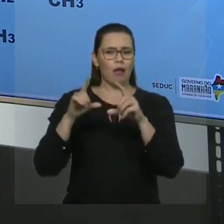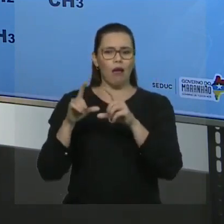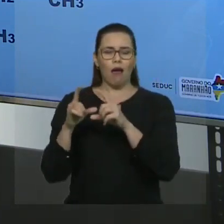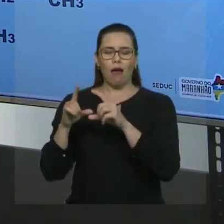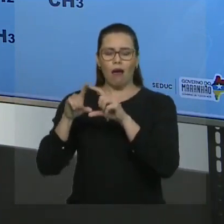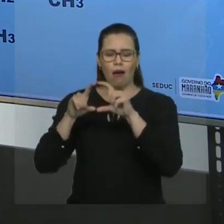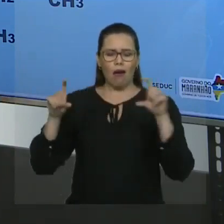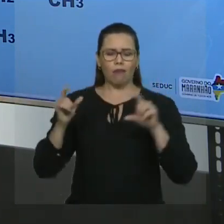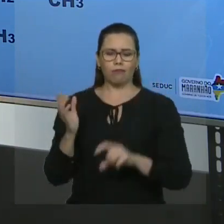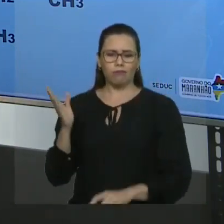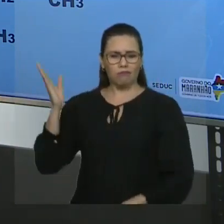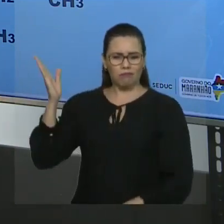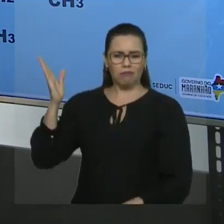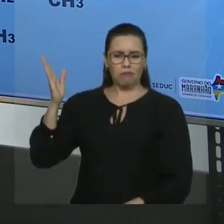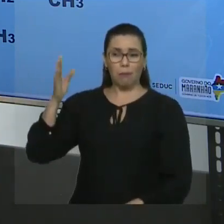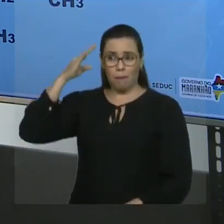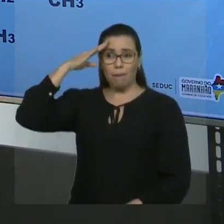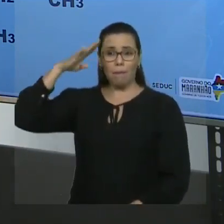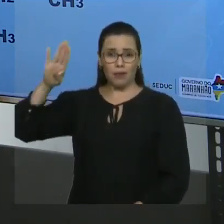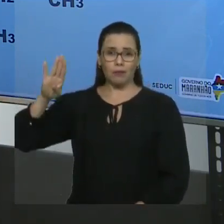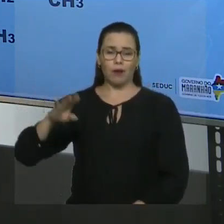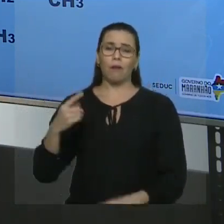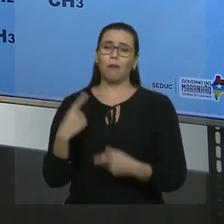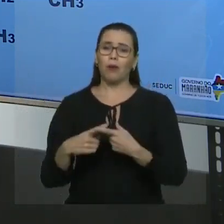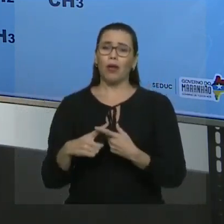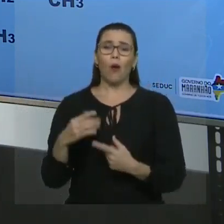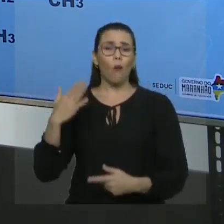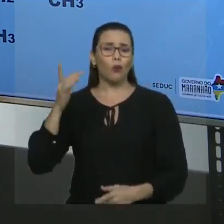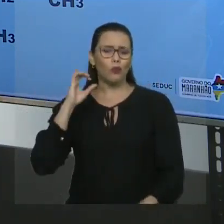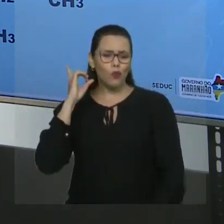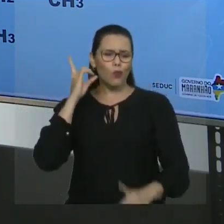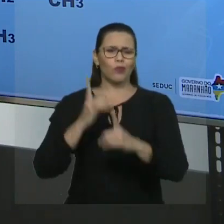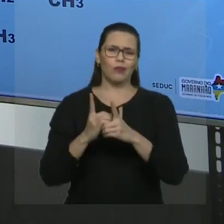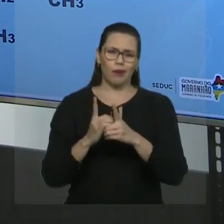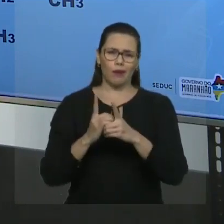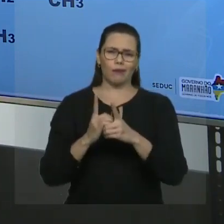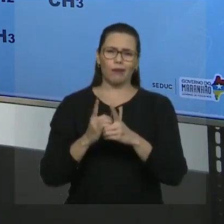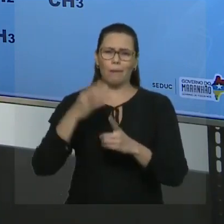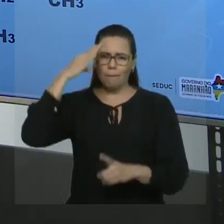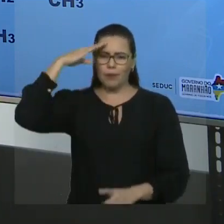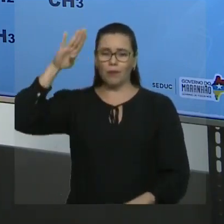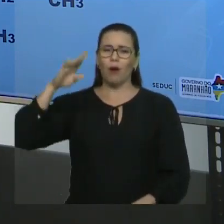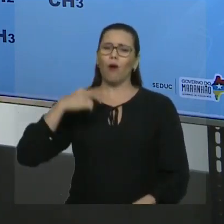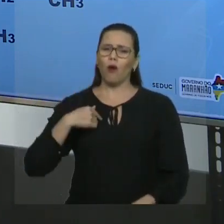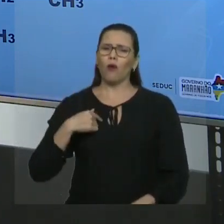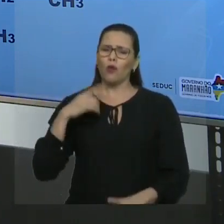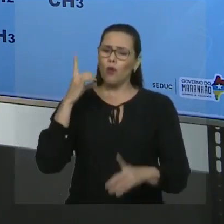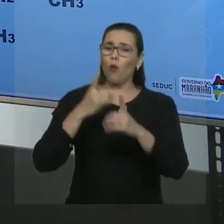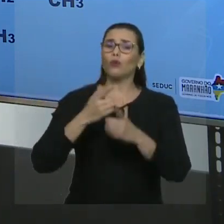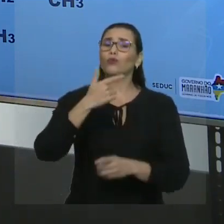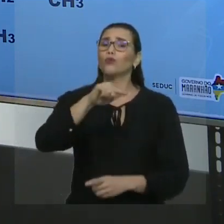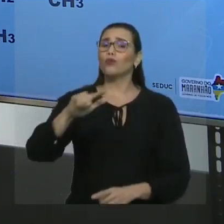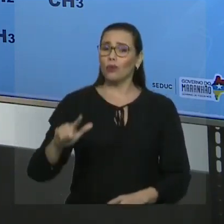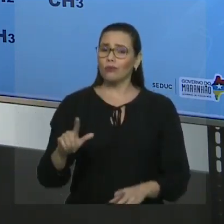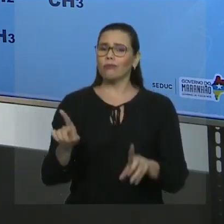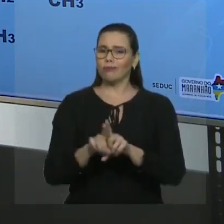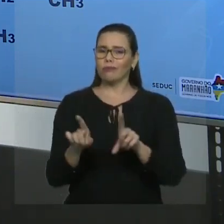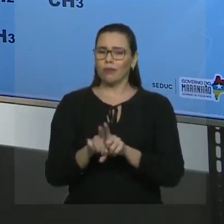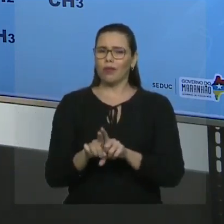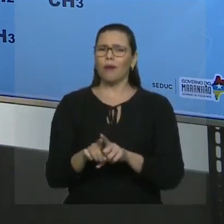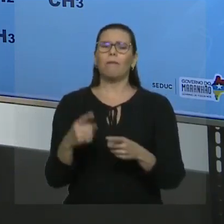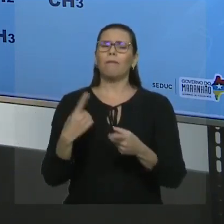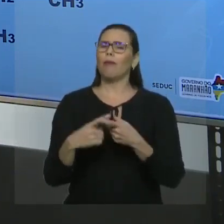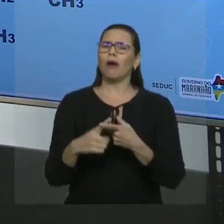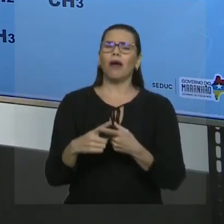Por que eu tenho que achar a cadeia principal? Porque na hora que eu acho a cadeia principal, eu acho as ramificações ligadas a ela. E por que eu tenho que numerar a cadeia